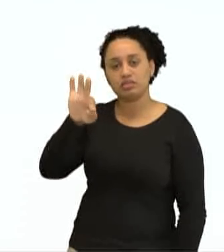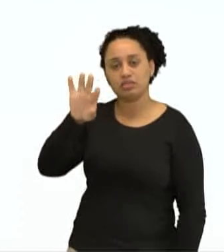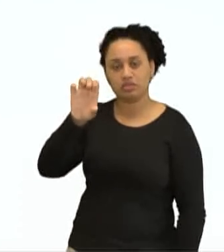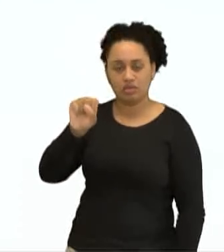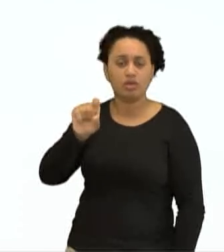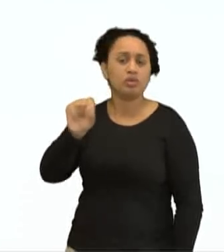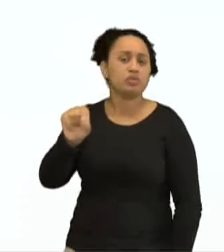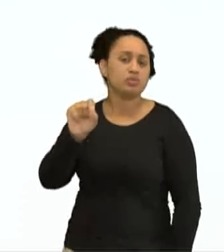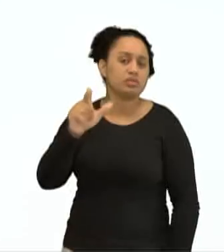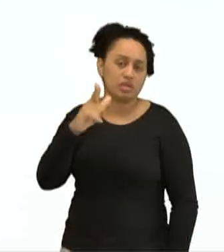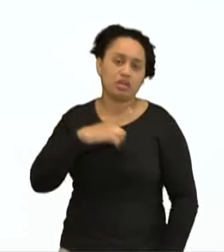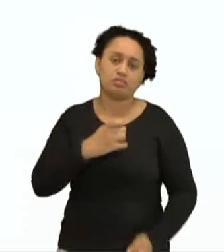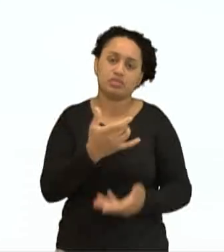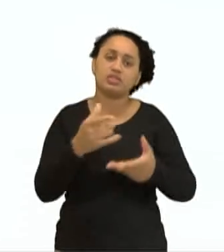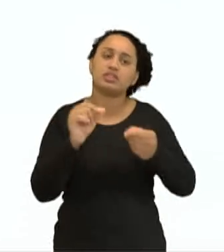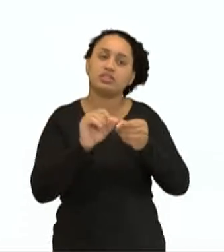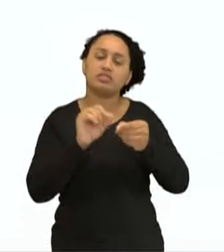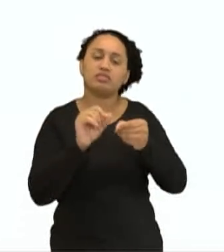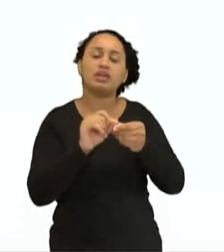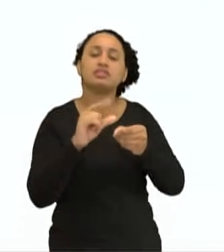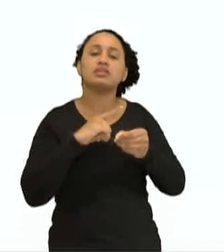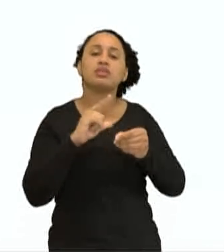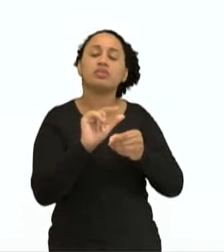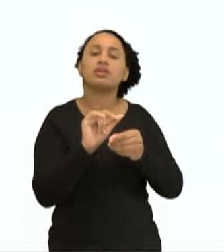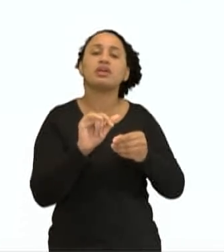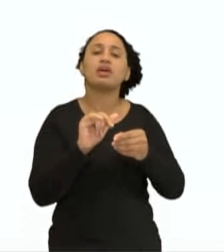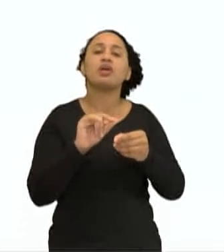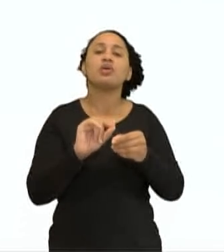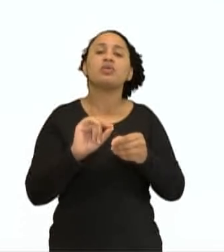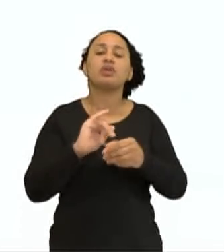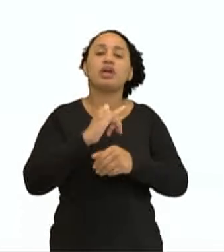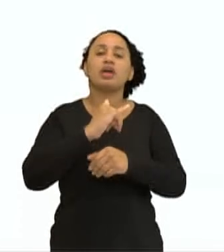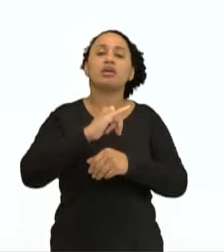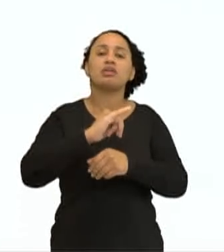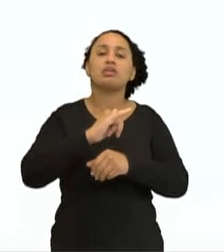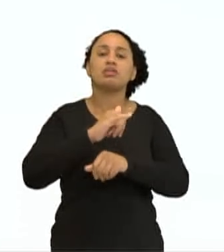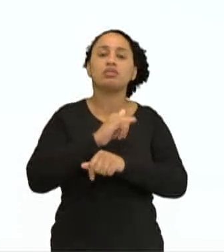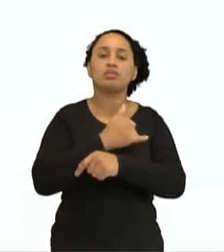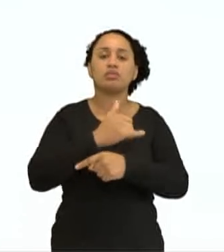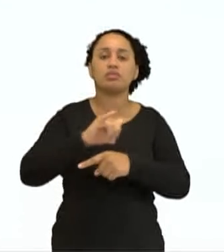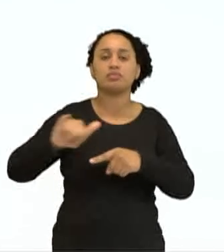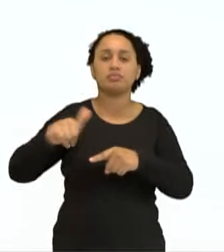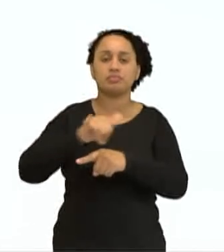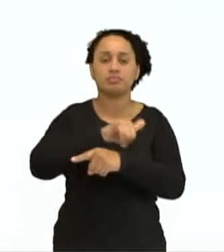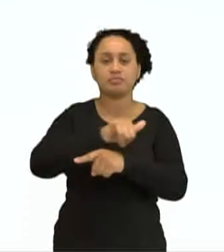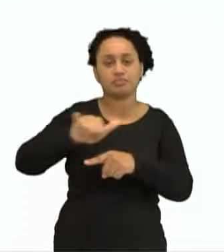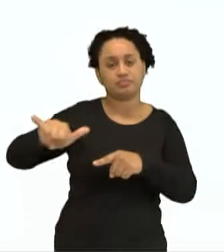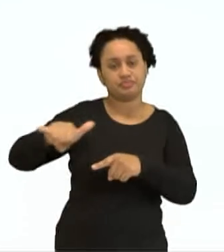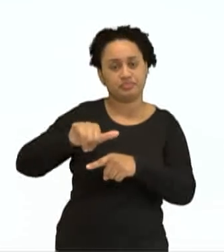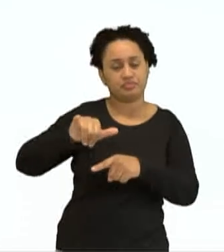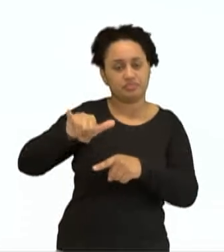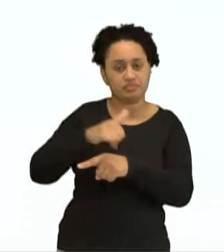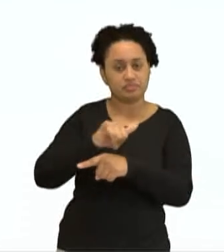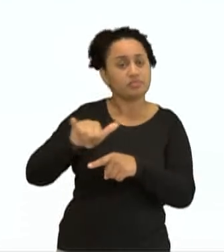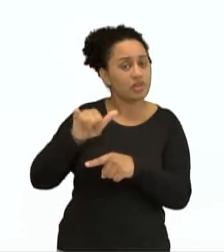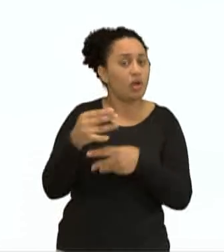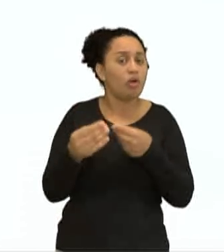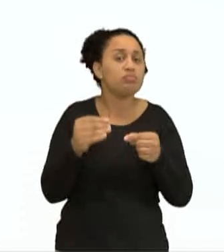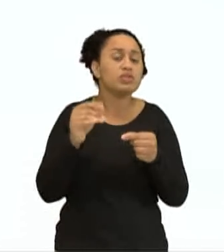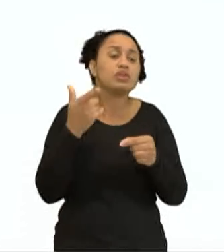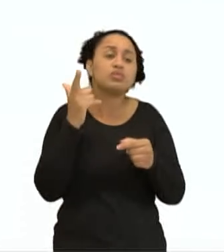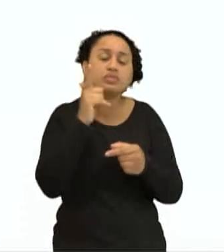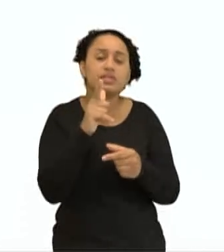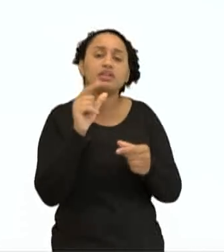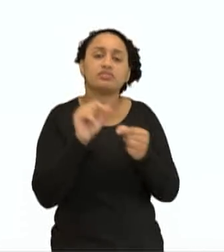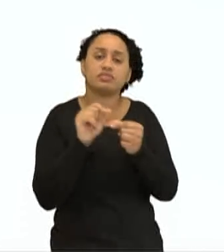que permitem a passagem de corrente elétrica. Uma solução é capaz de conduzir corrente elétrica. Por que